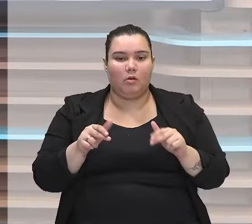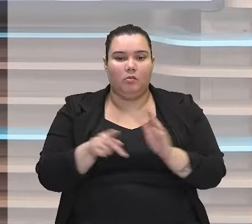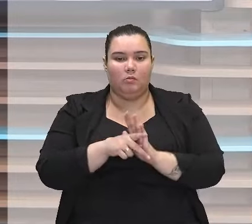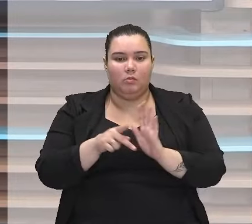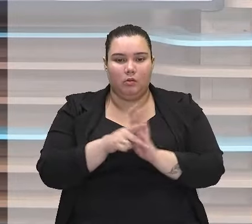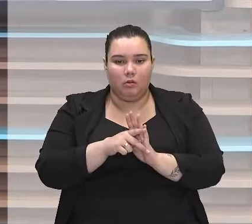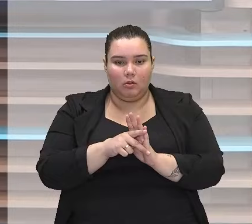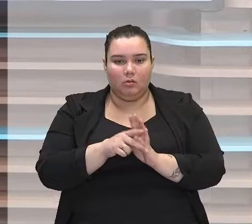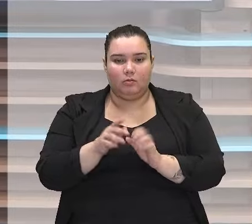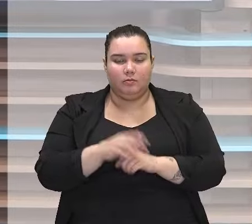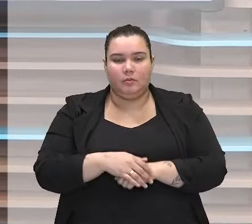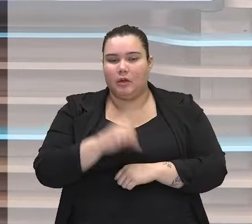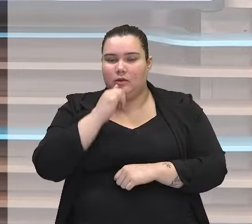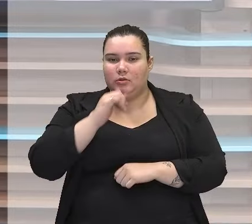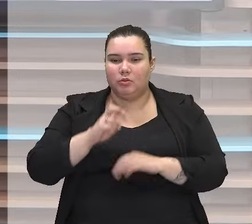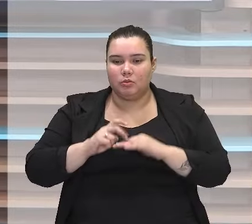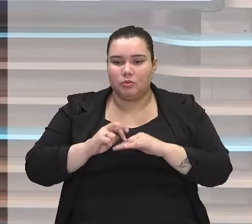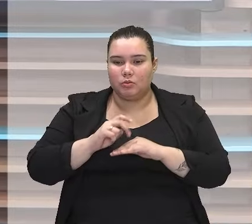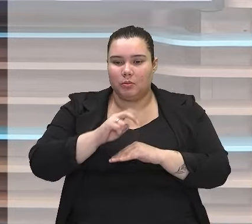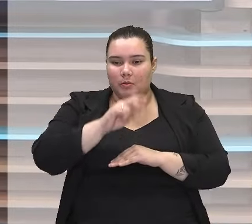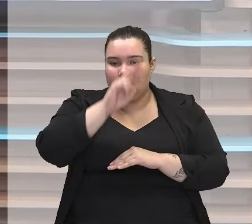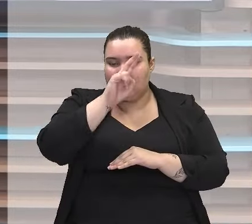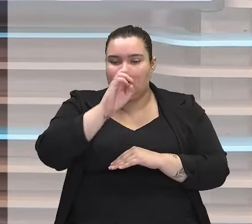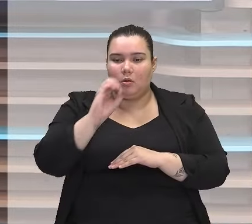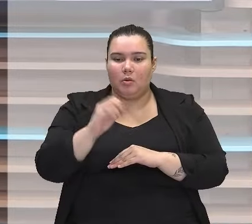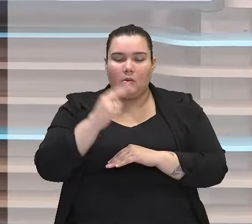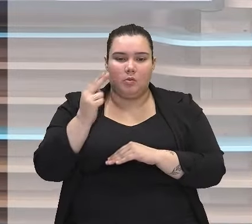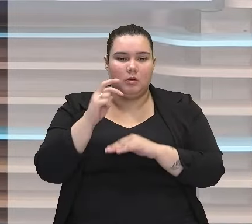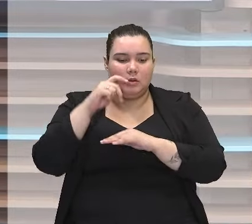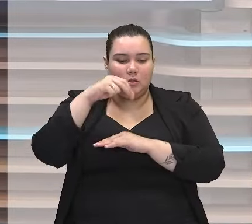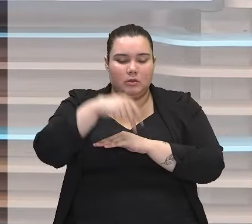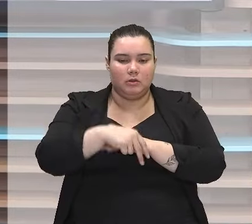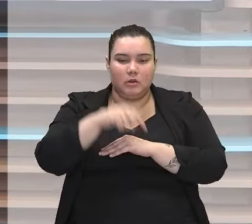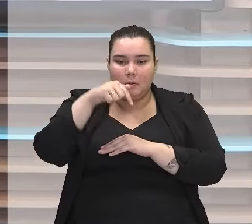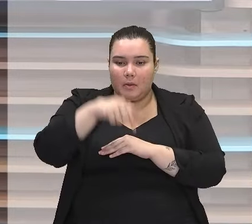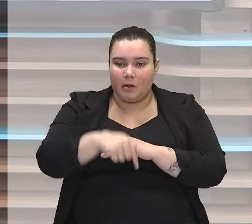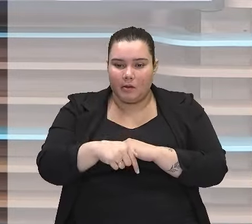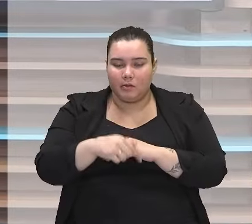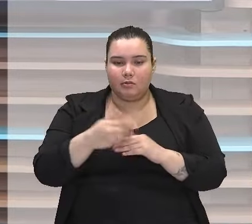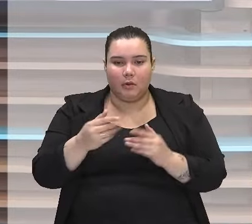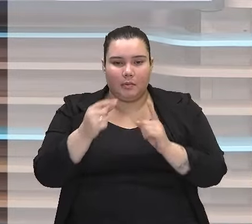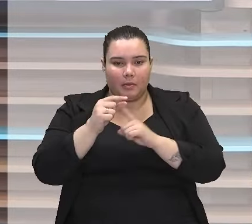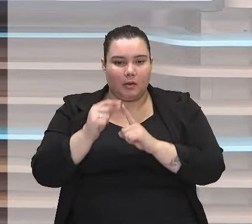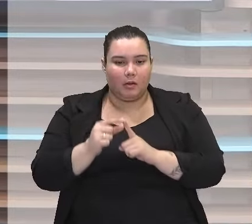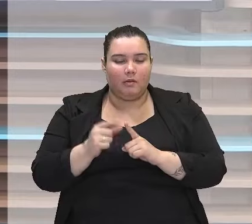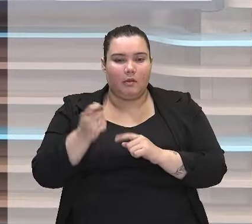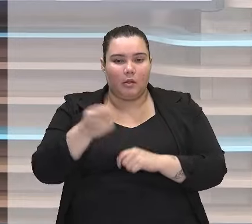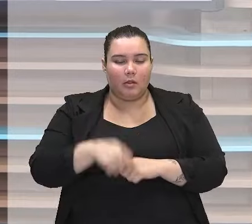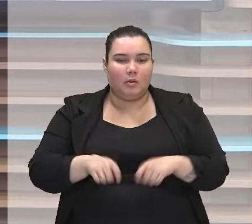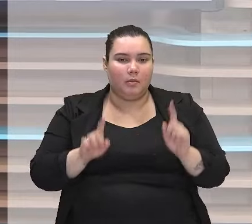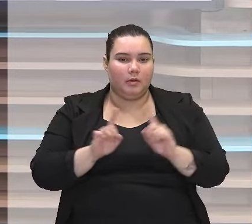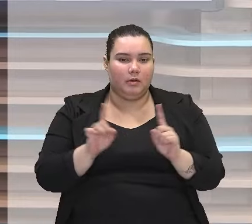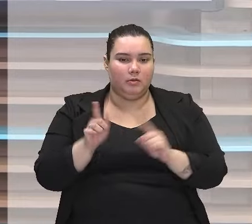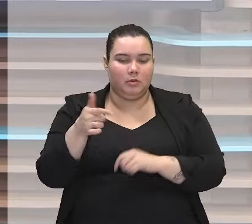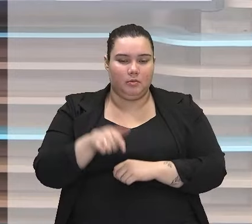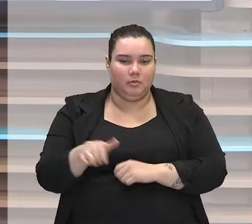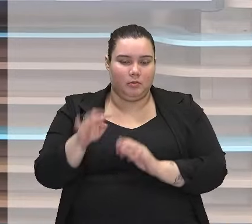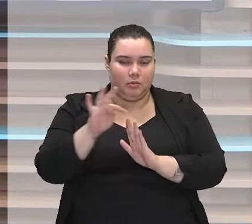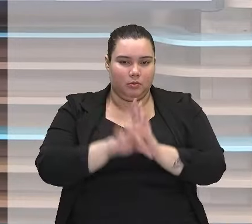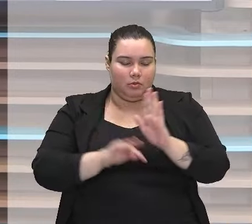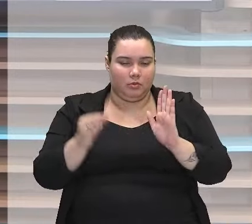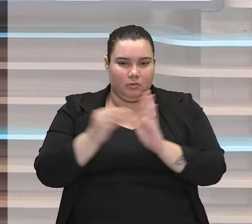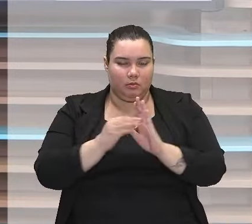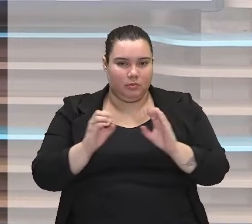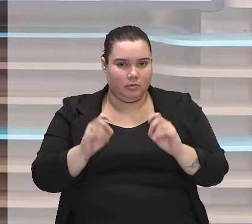como subir para cima, descer para baixo. Então, perceba que são repetições desnecessárias e que não são bem-vindas ao texto,